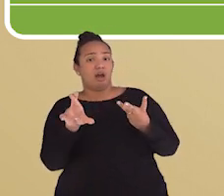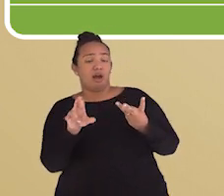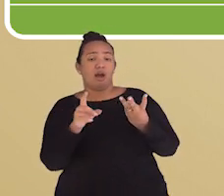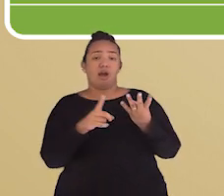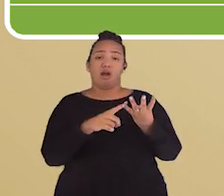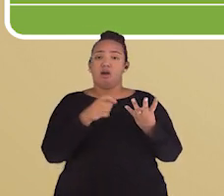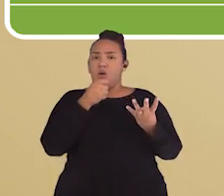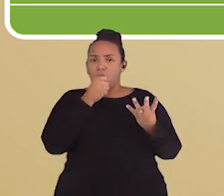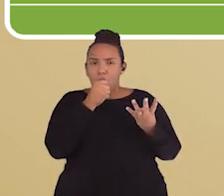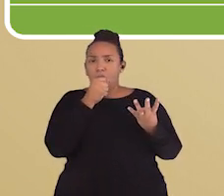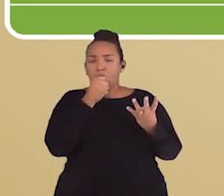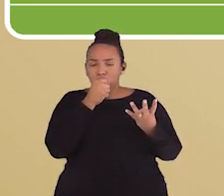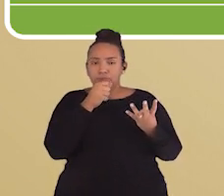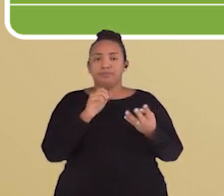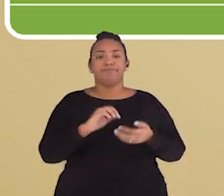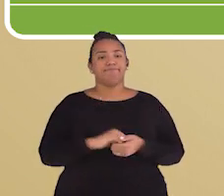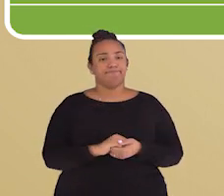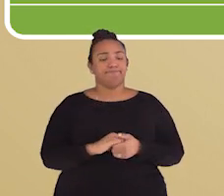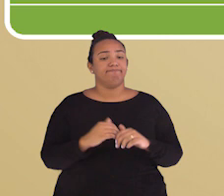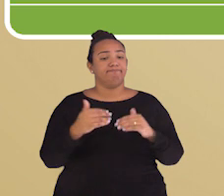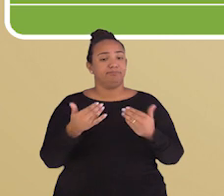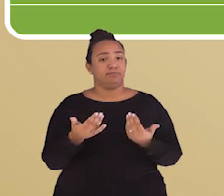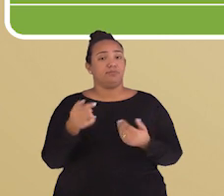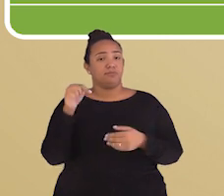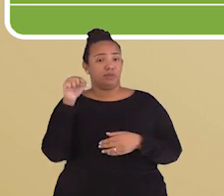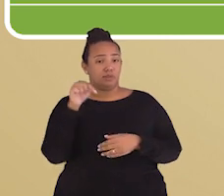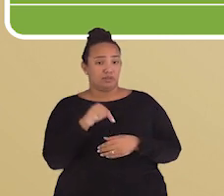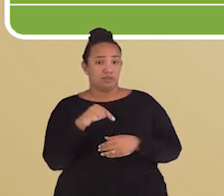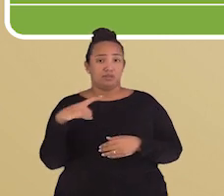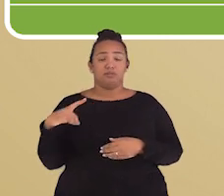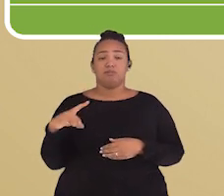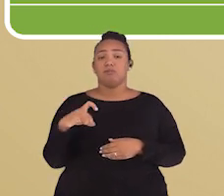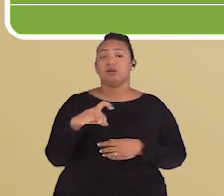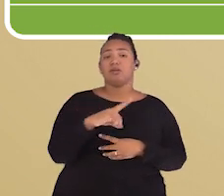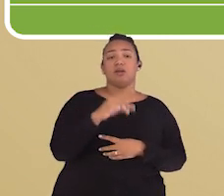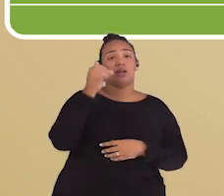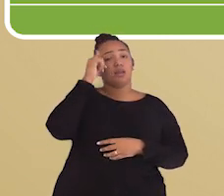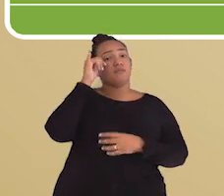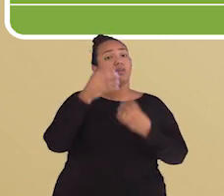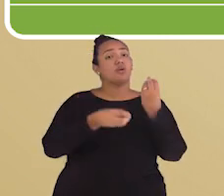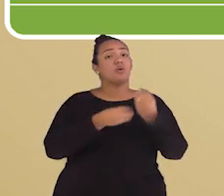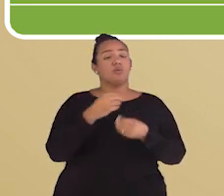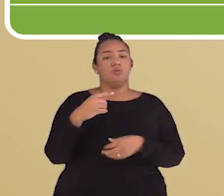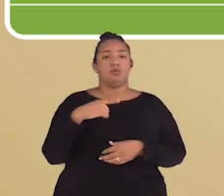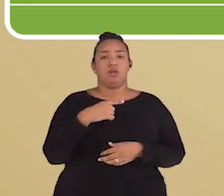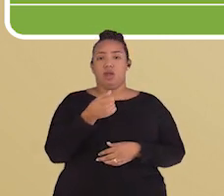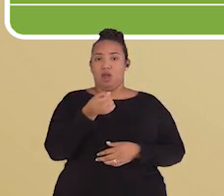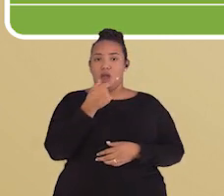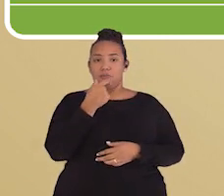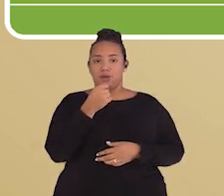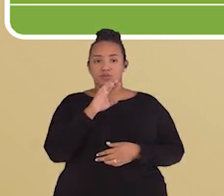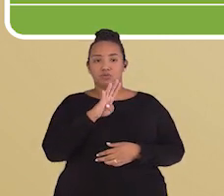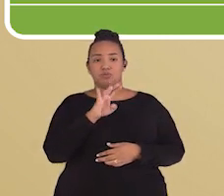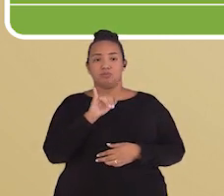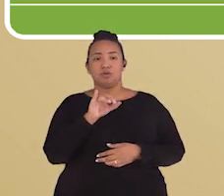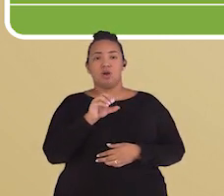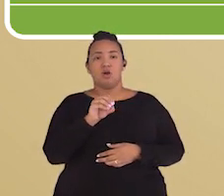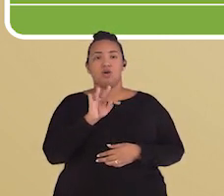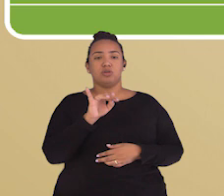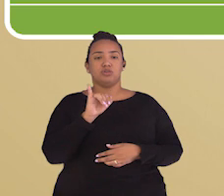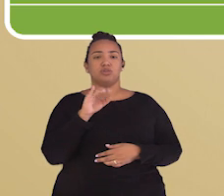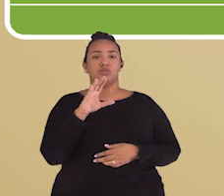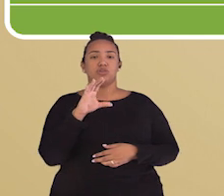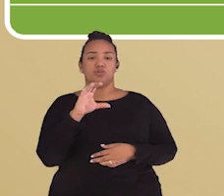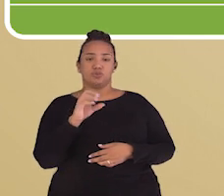ou pela tosse ou espirros. O seu combate é feito com antibióticos que atuam destruindo as bactérias